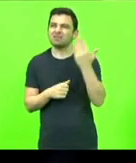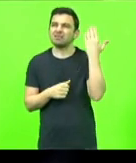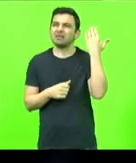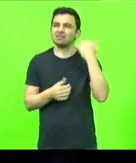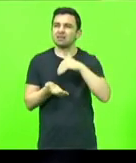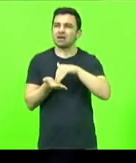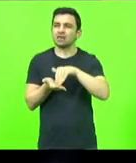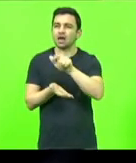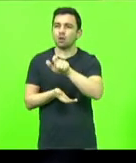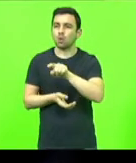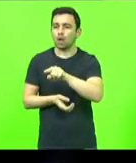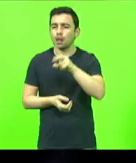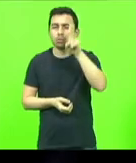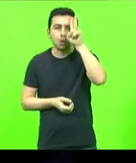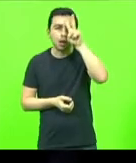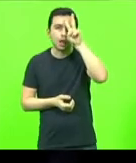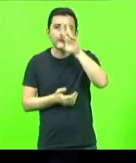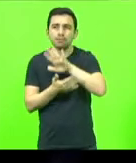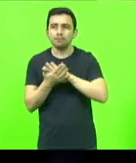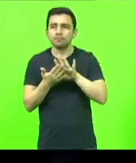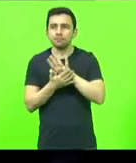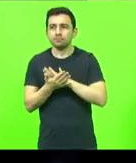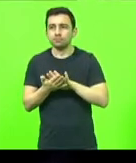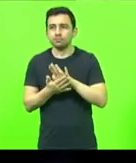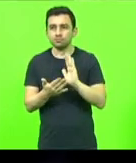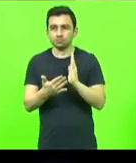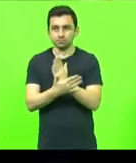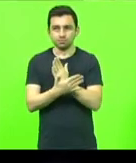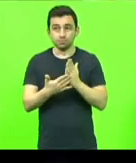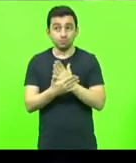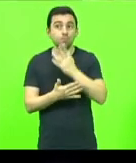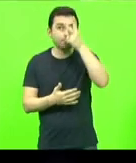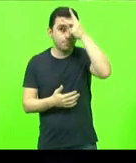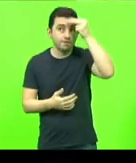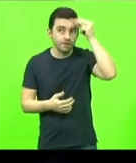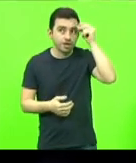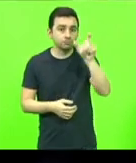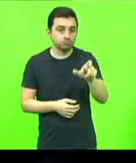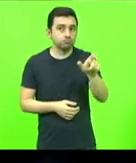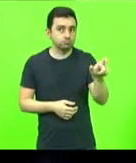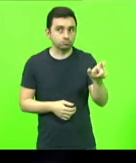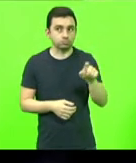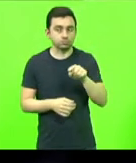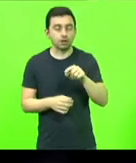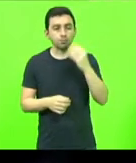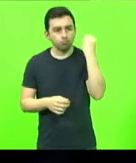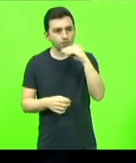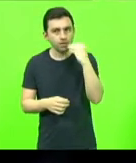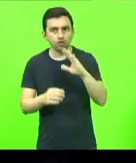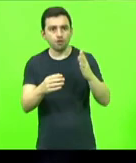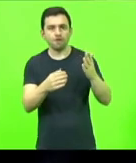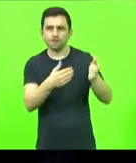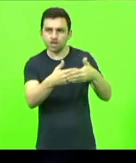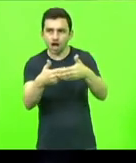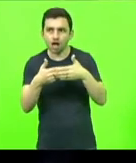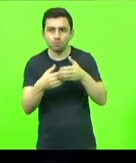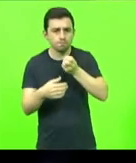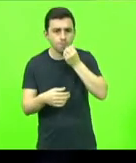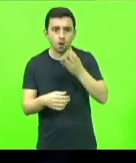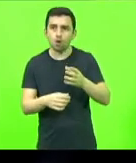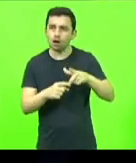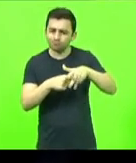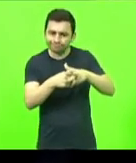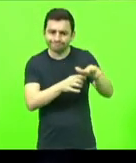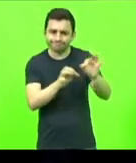lembrou de fazer, igual alguns prefeitos fizeram, aproveitaram as escolas fechadas para fazer as reformas para